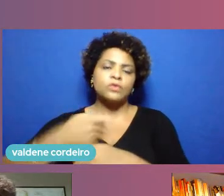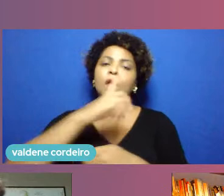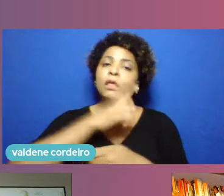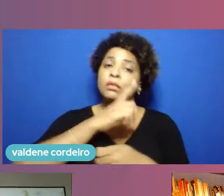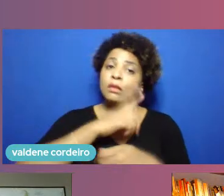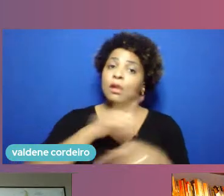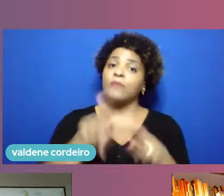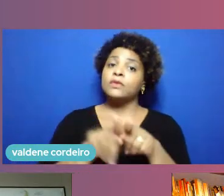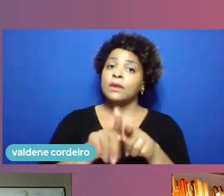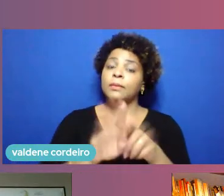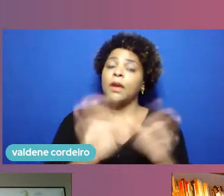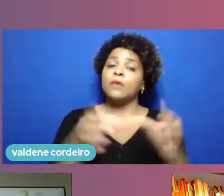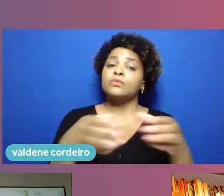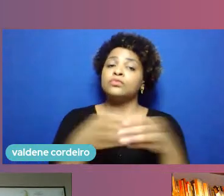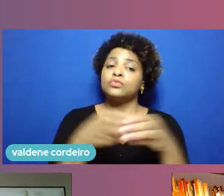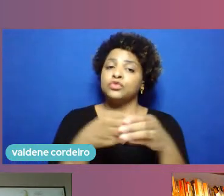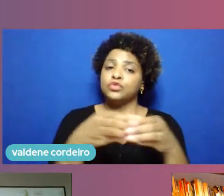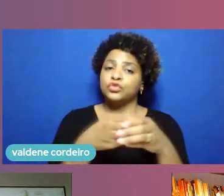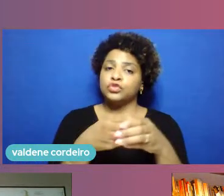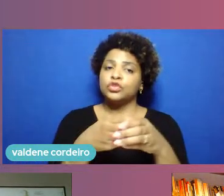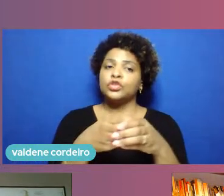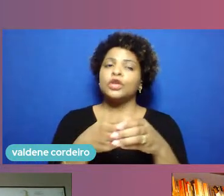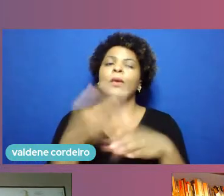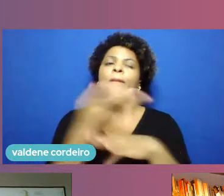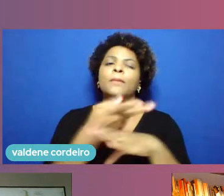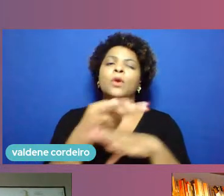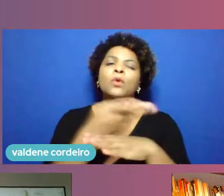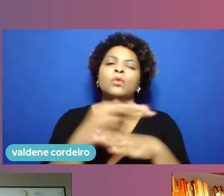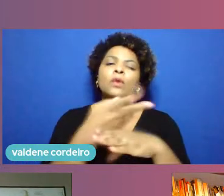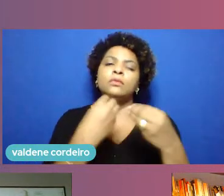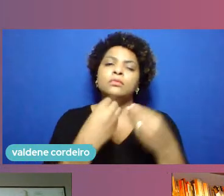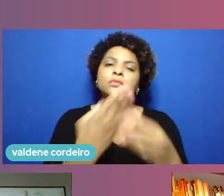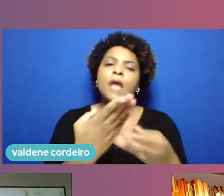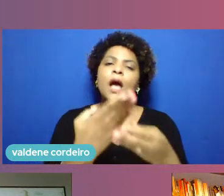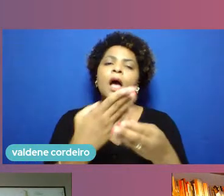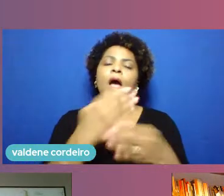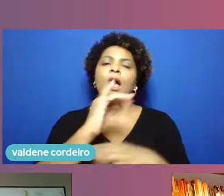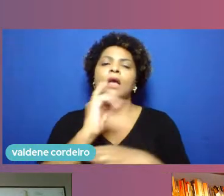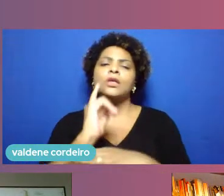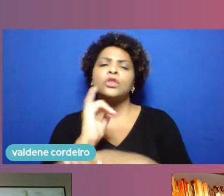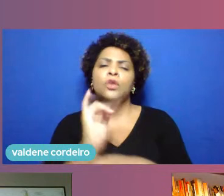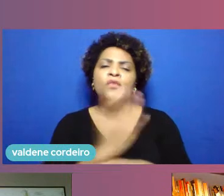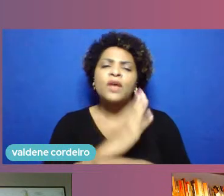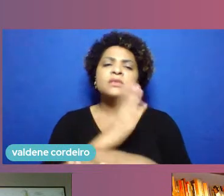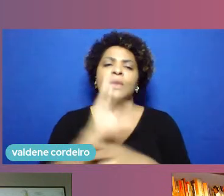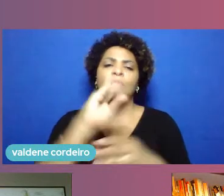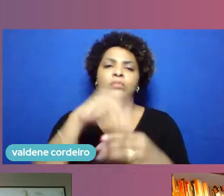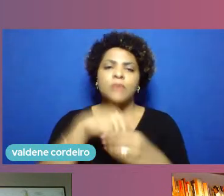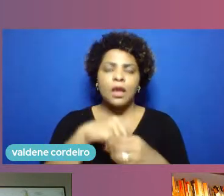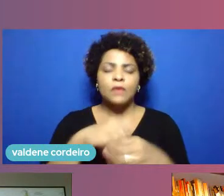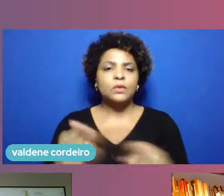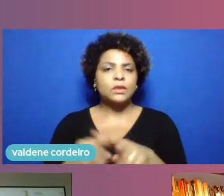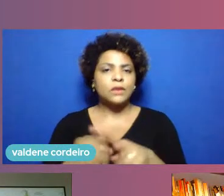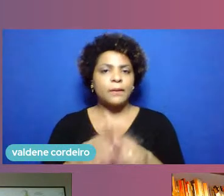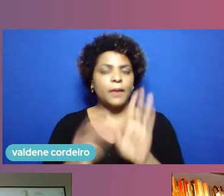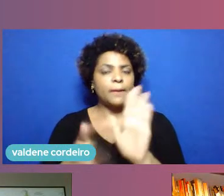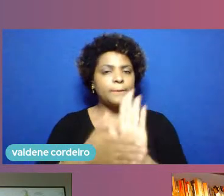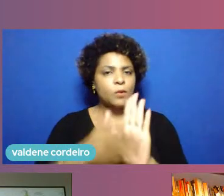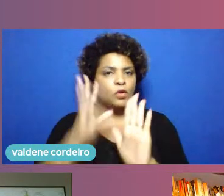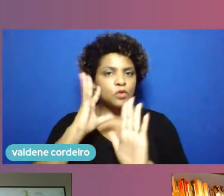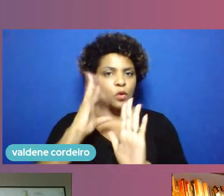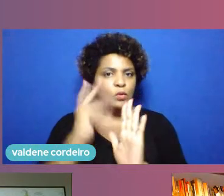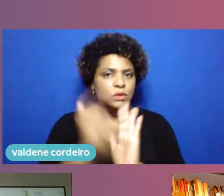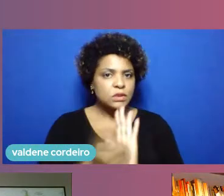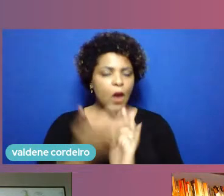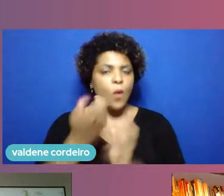dentro do Sebrae, na busca de levar a inovação internamente e trazer também soluções para o mercado. Não parou,